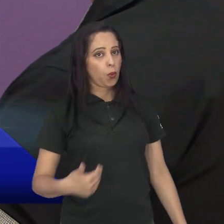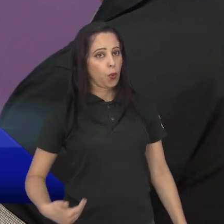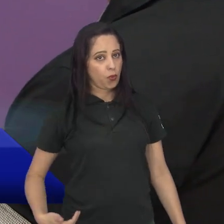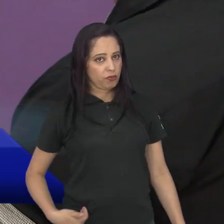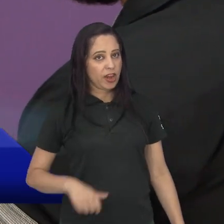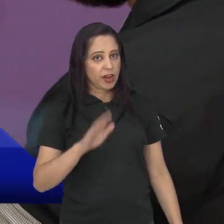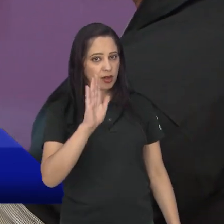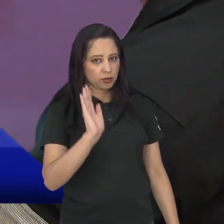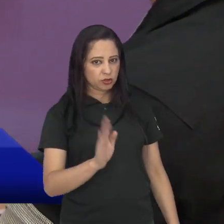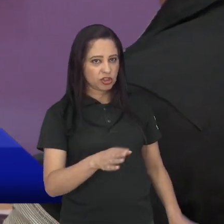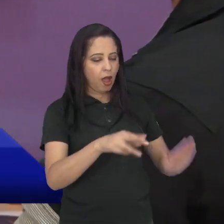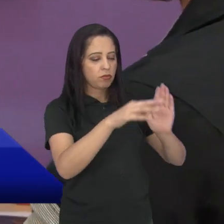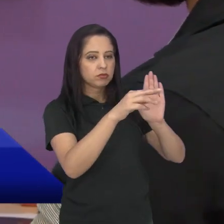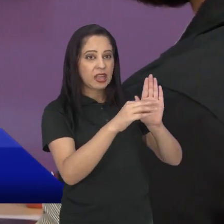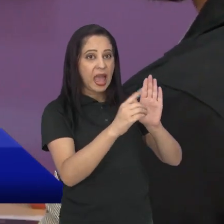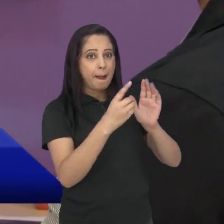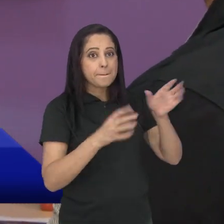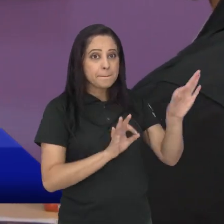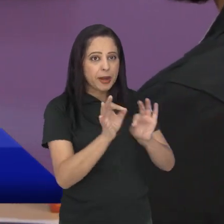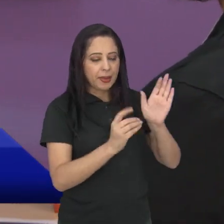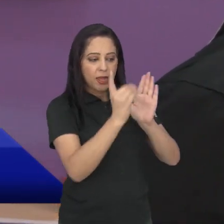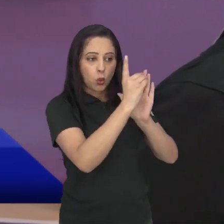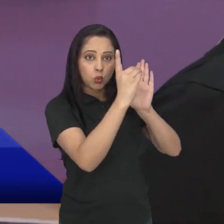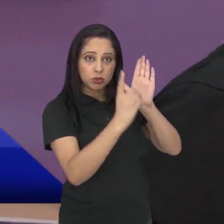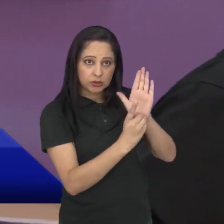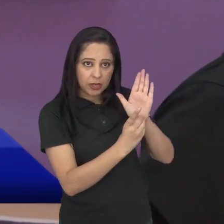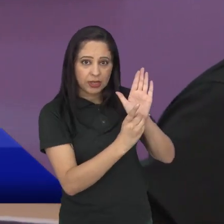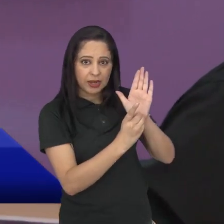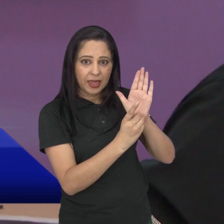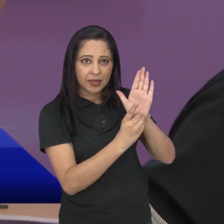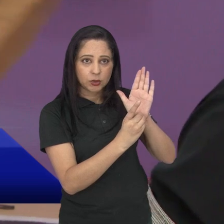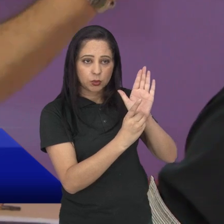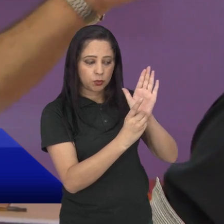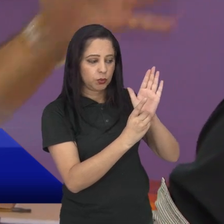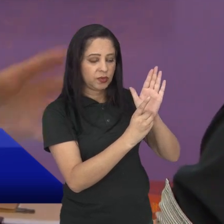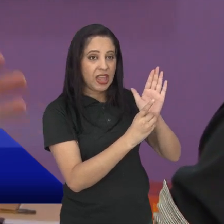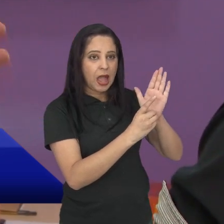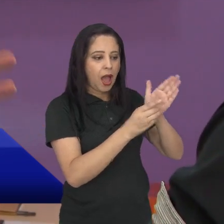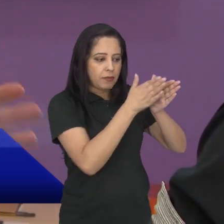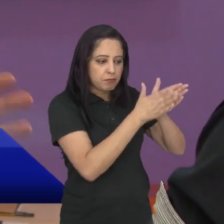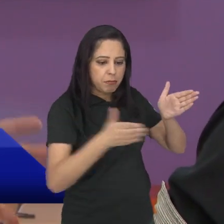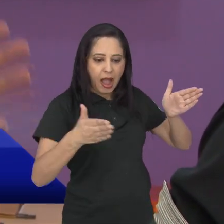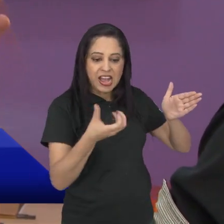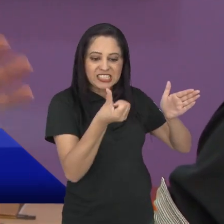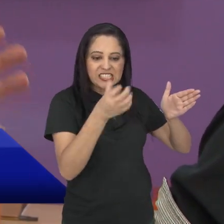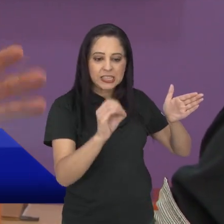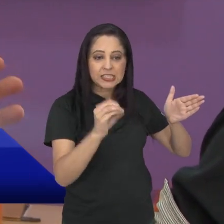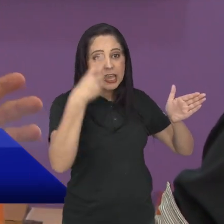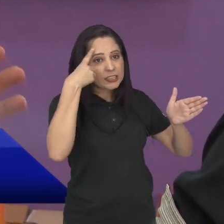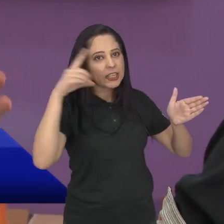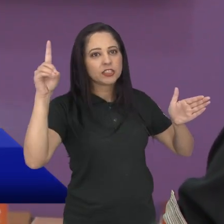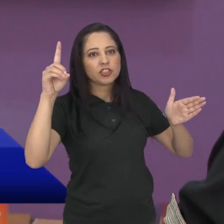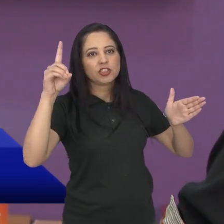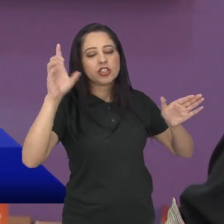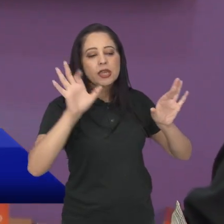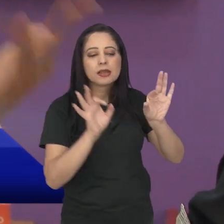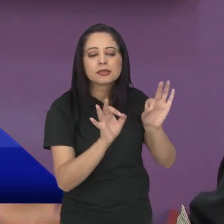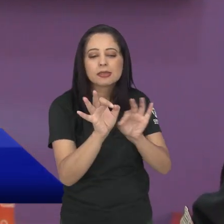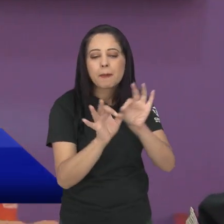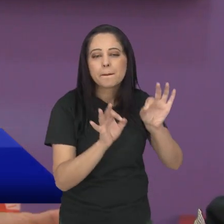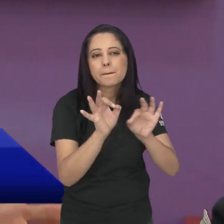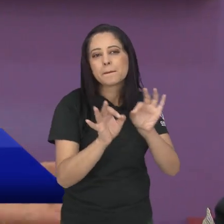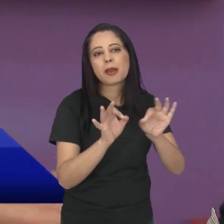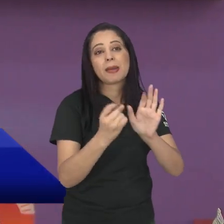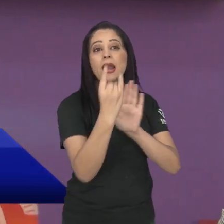regulamentando, saindo do decreto de regulamentação, a gente tem 60 dias para construir o plano de ação e